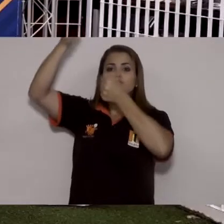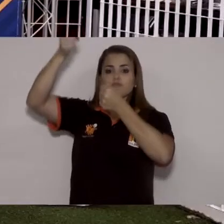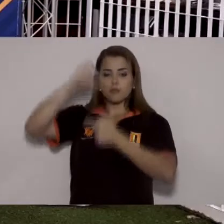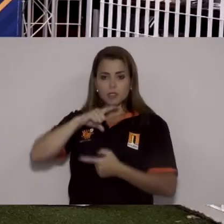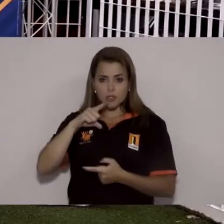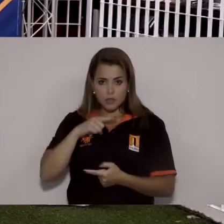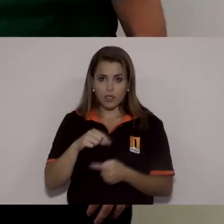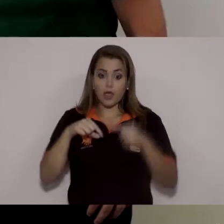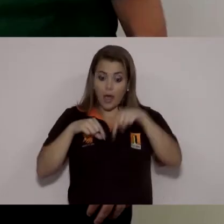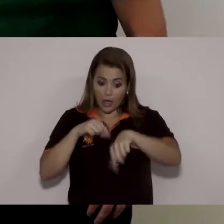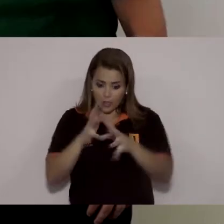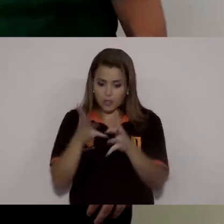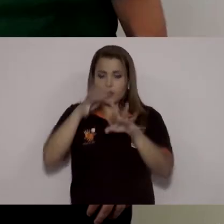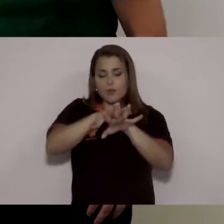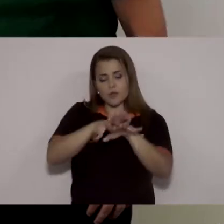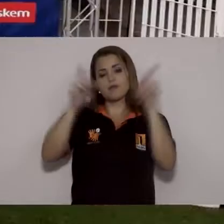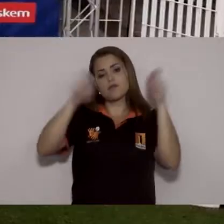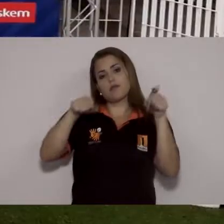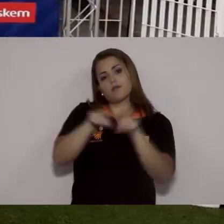a inclusão acontecer.